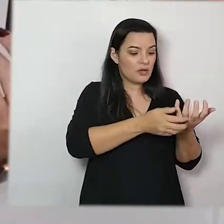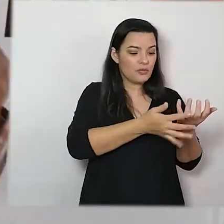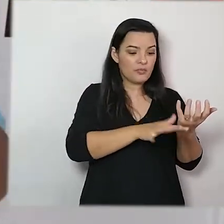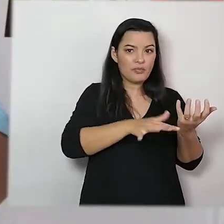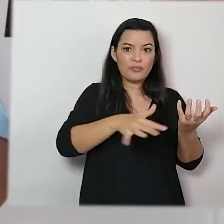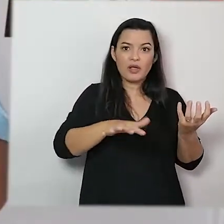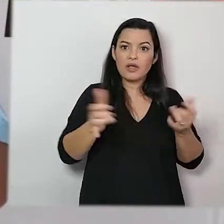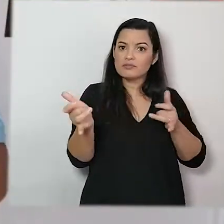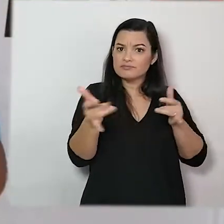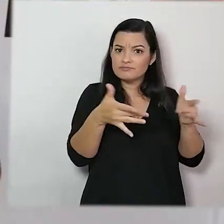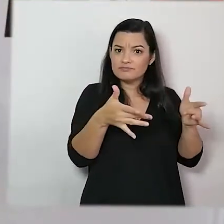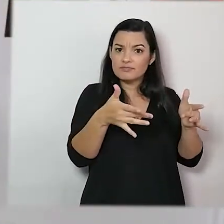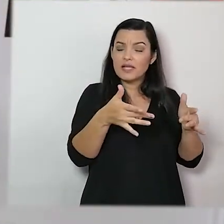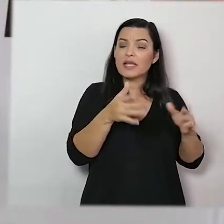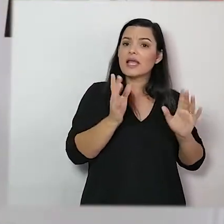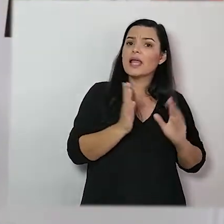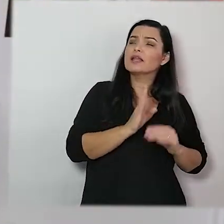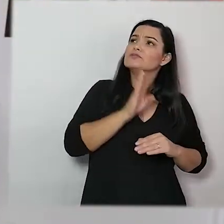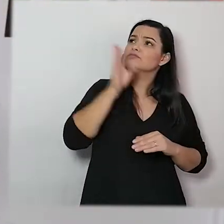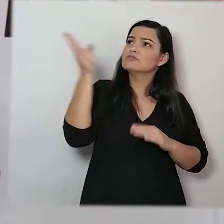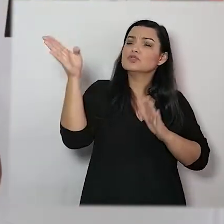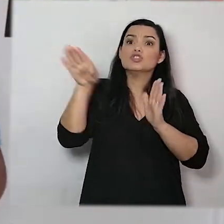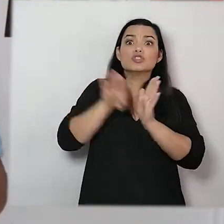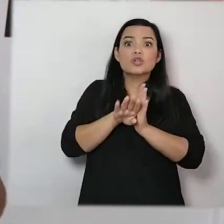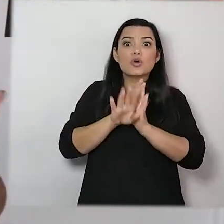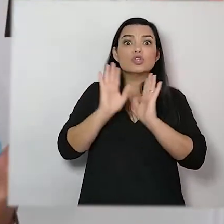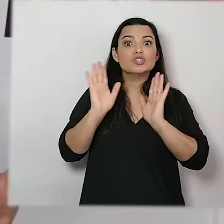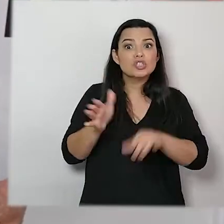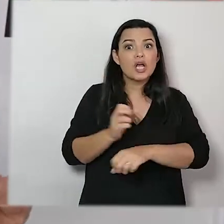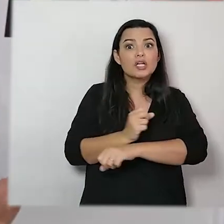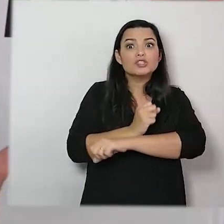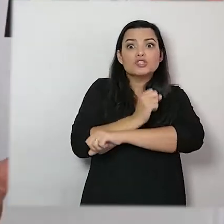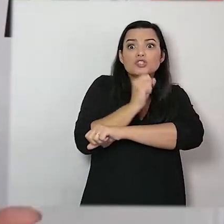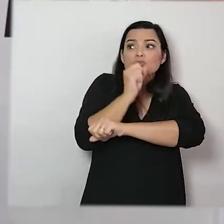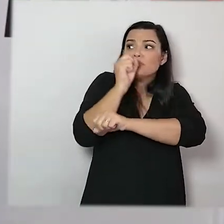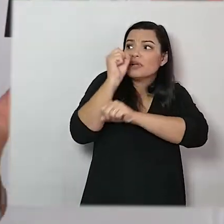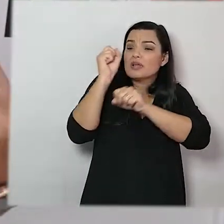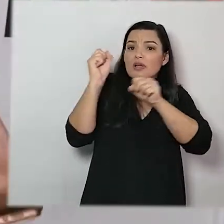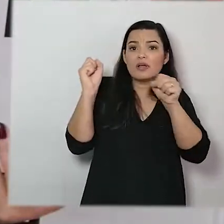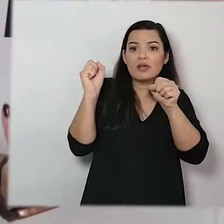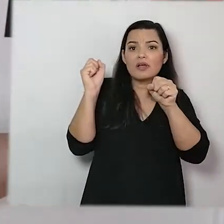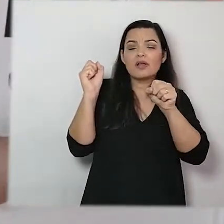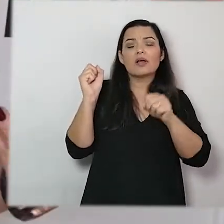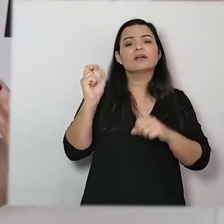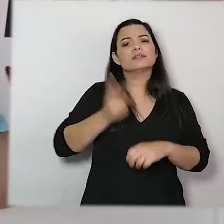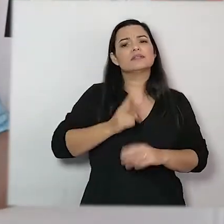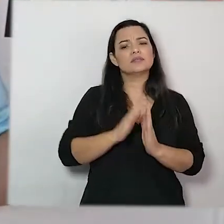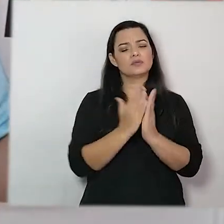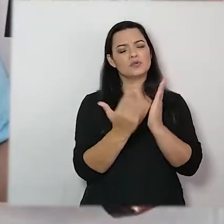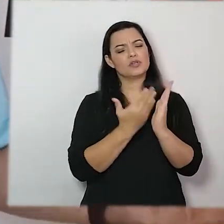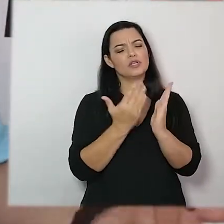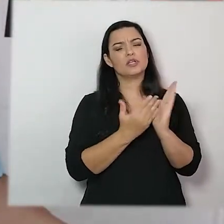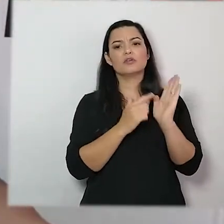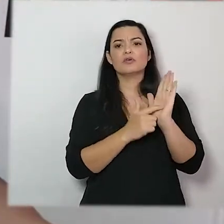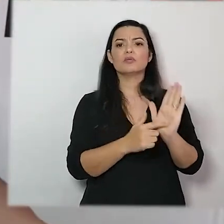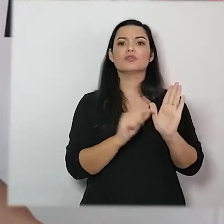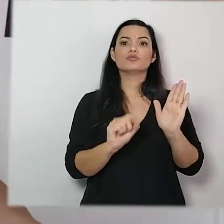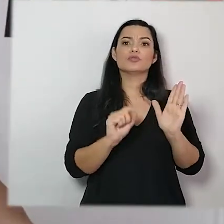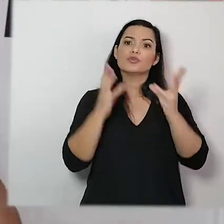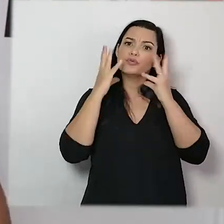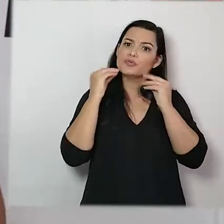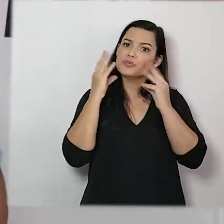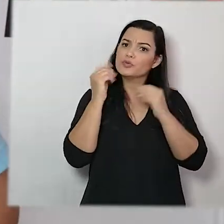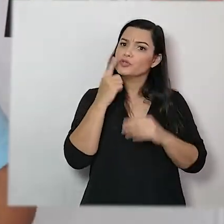montanha, já estava amanhecendo. E o tempo todo o livro fala que ele andou, andou, que ele andou muito.